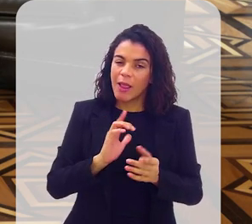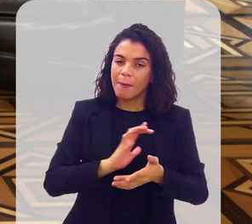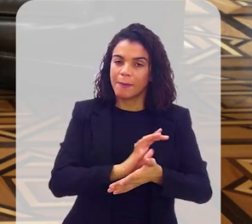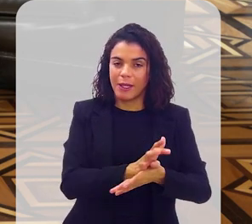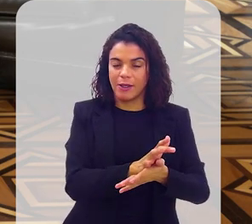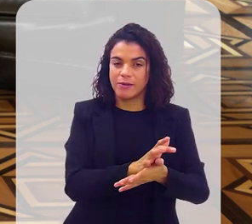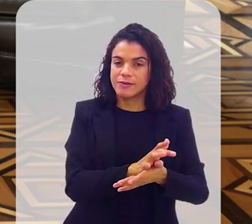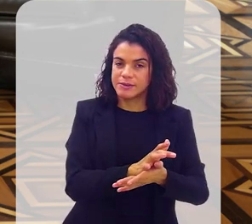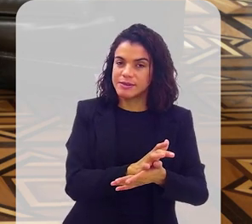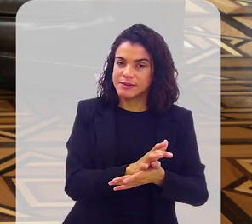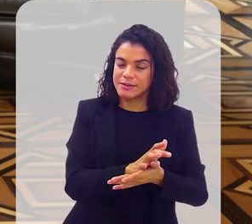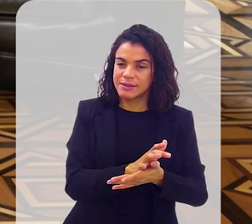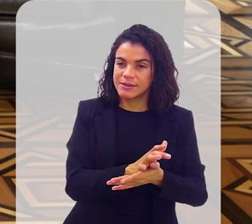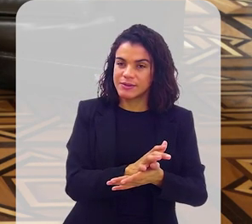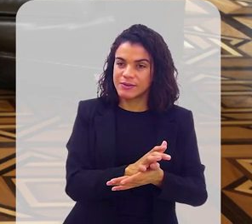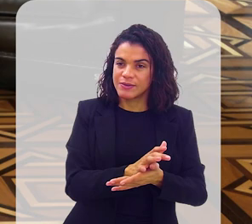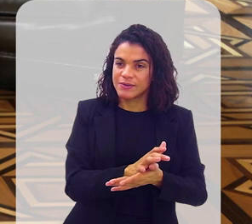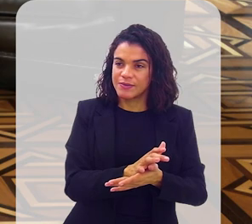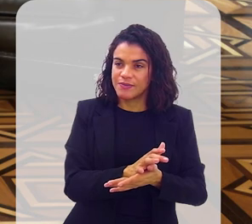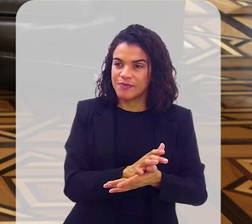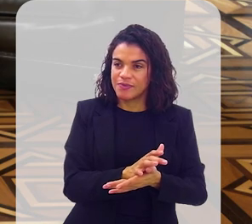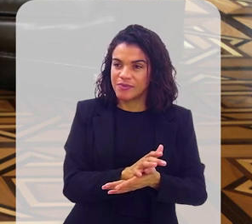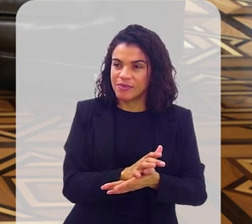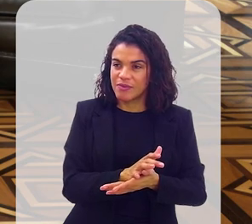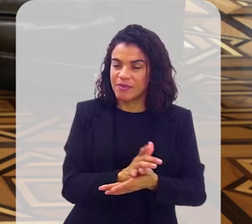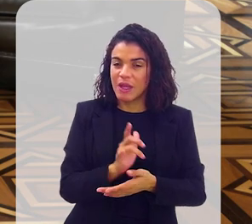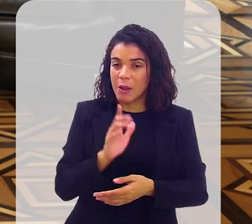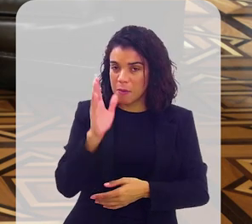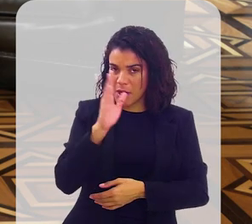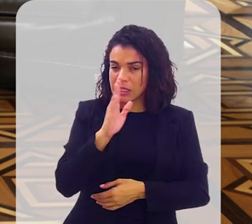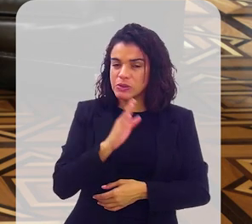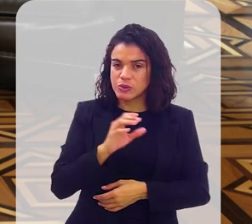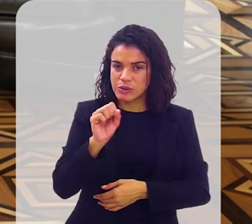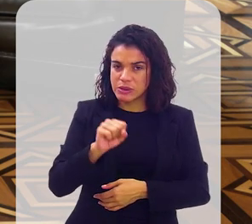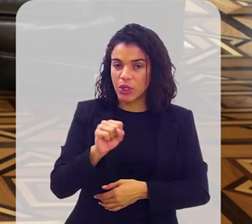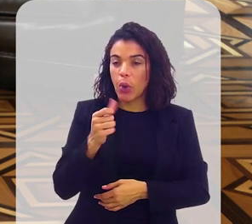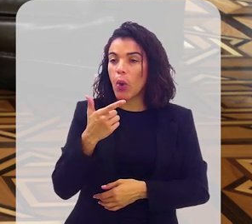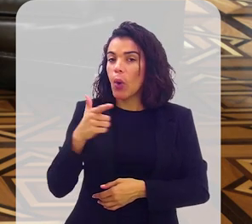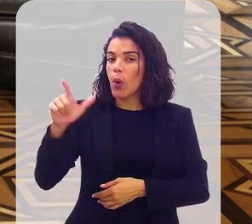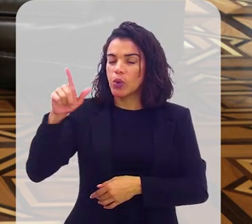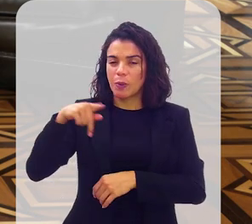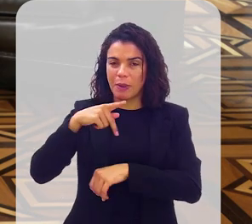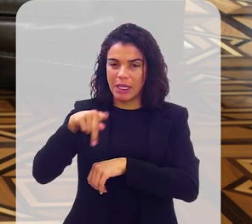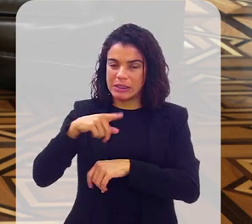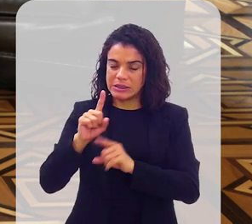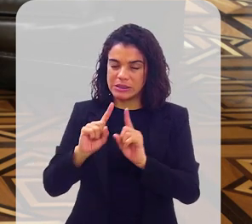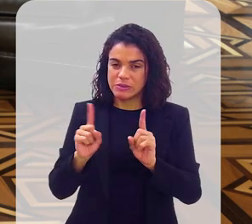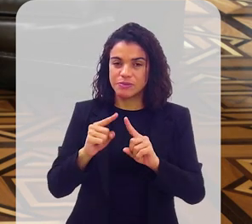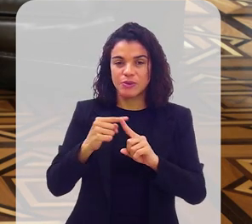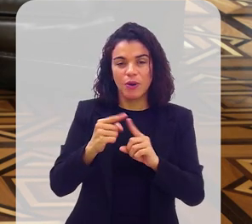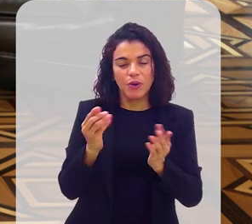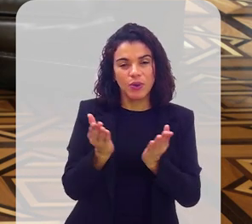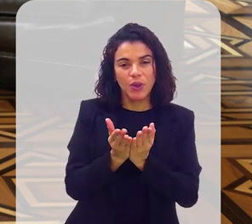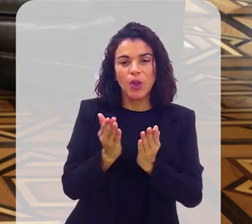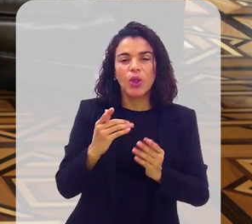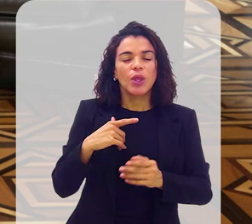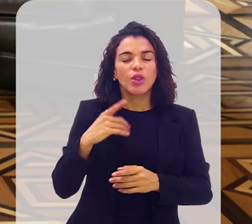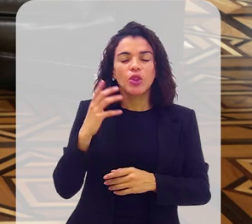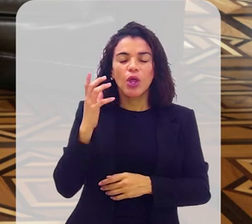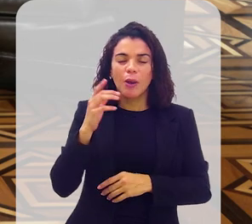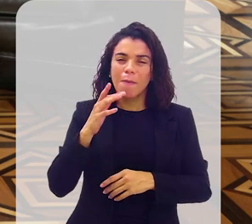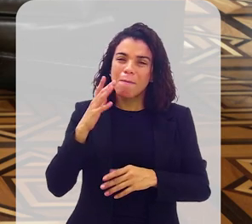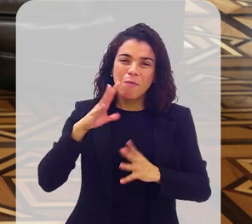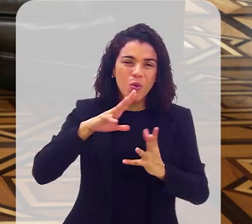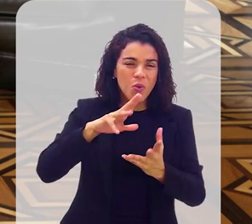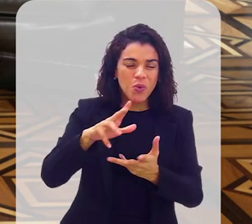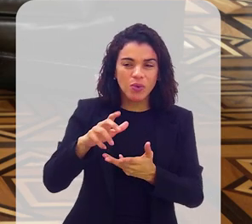preconceito disso. Acerca de Brasil, sim. Acerca de Brasil, sim. Em outros países, não, porque a música gospel internacional toca em todo o